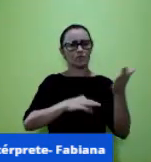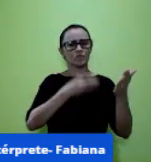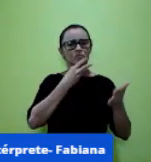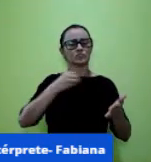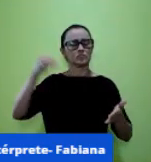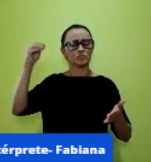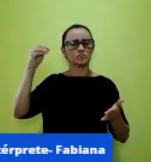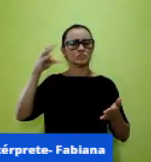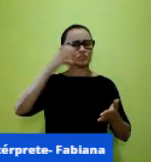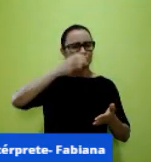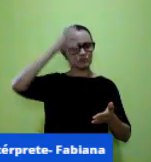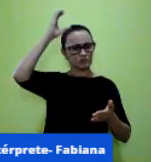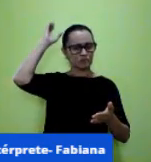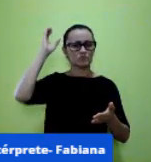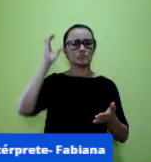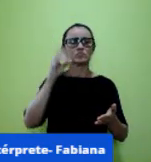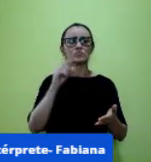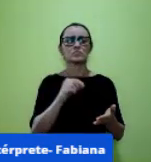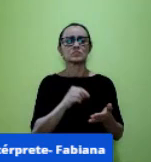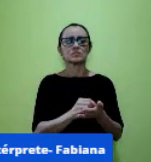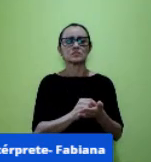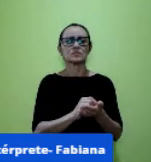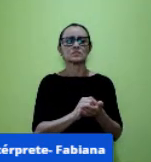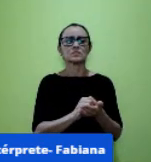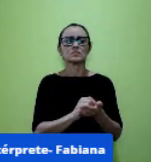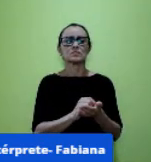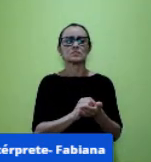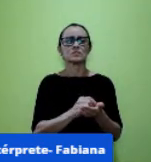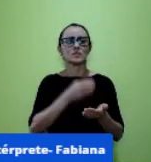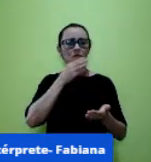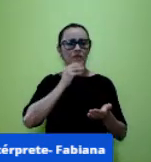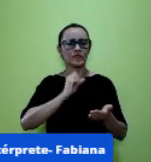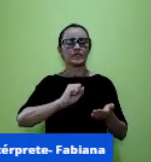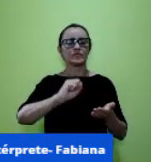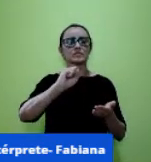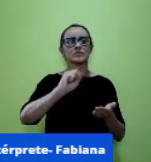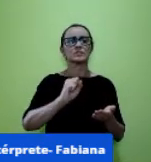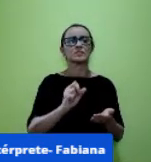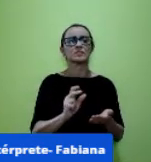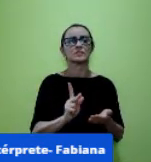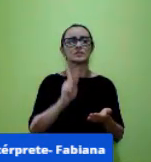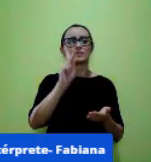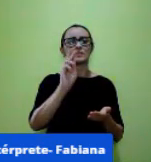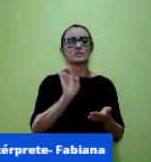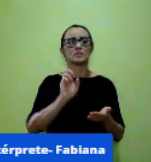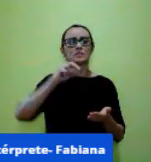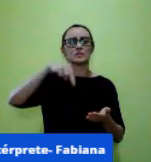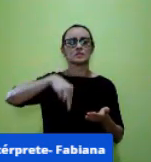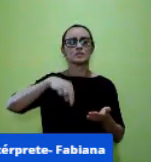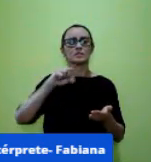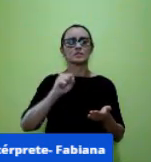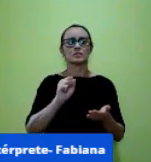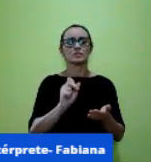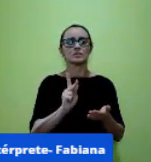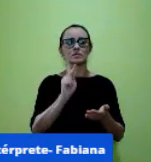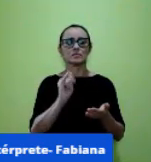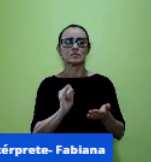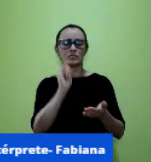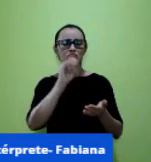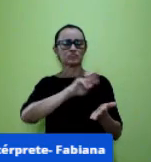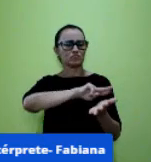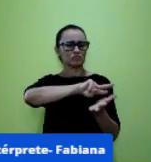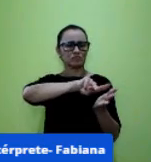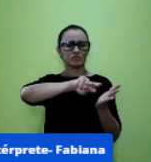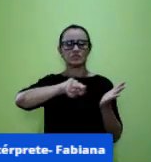né duas obras dela principalmente e o próprio portal do MEC que tem orientações